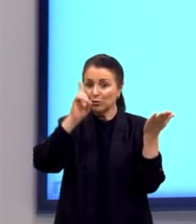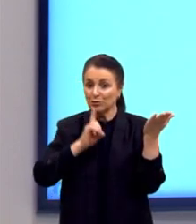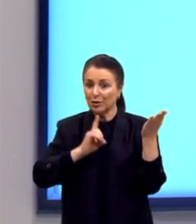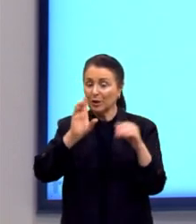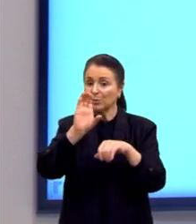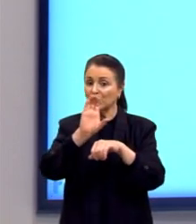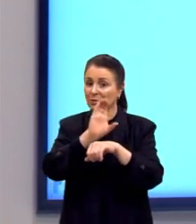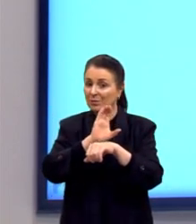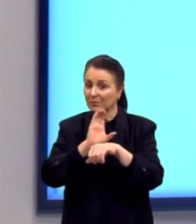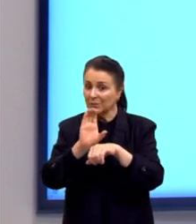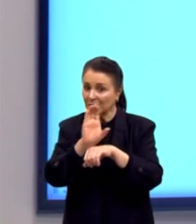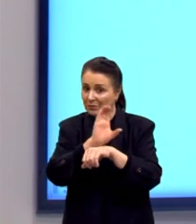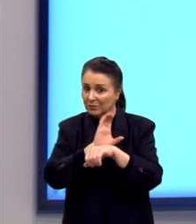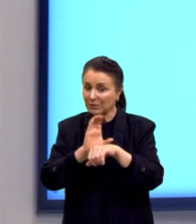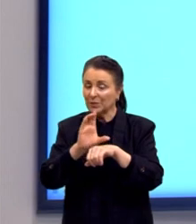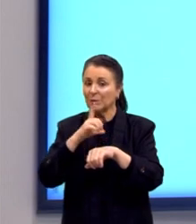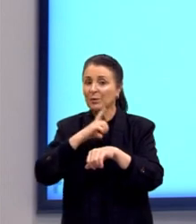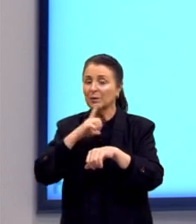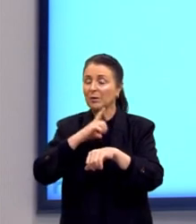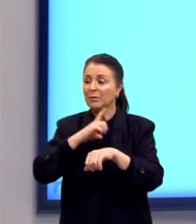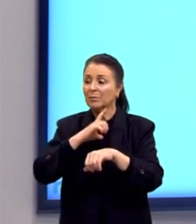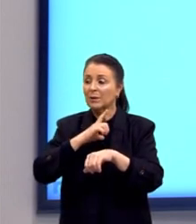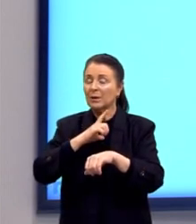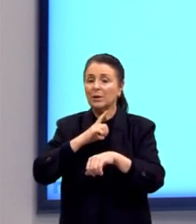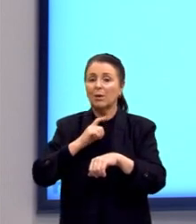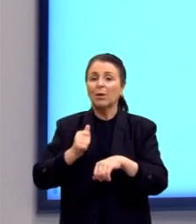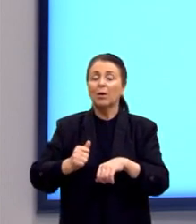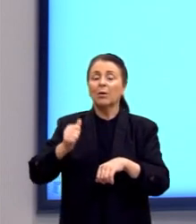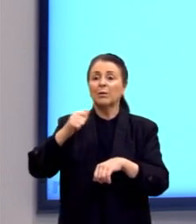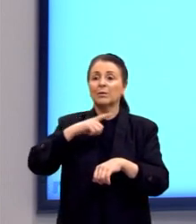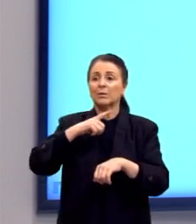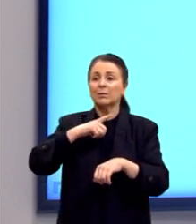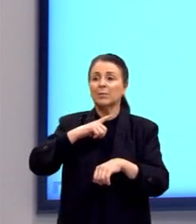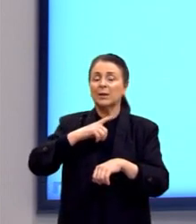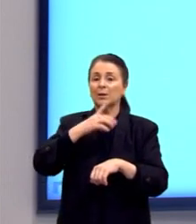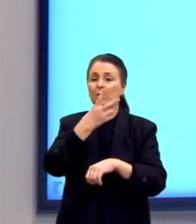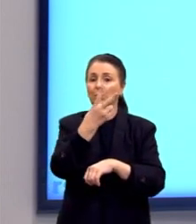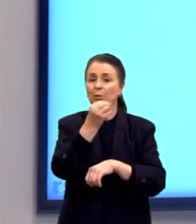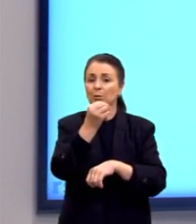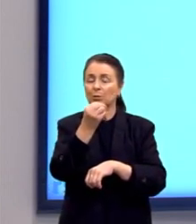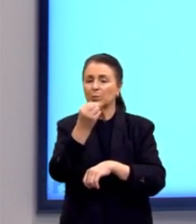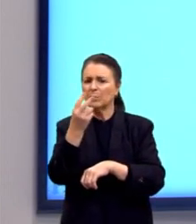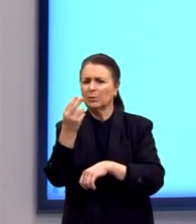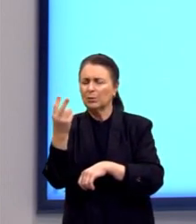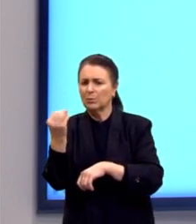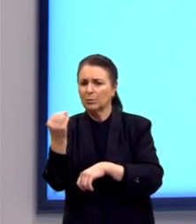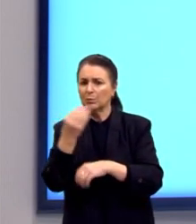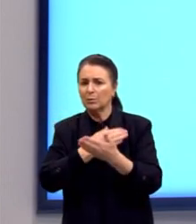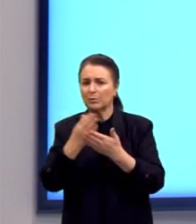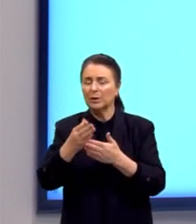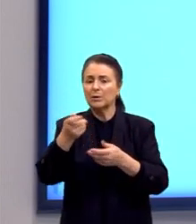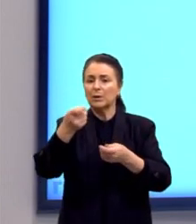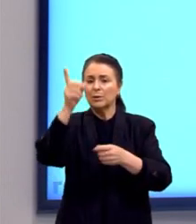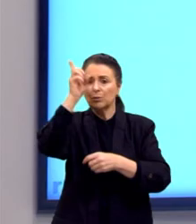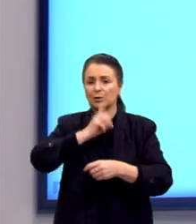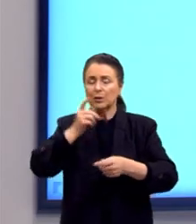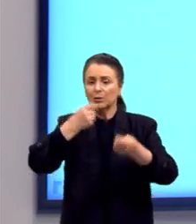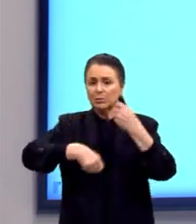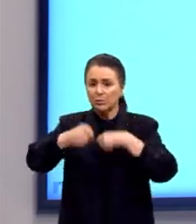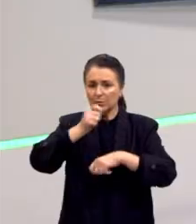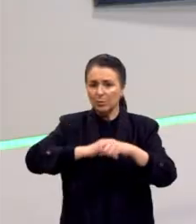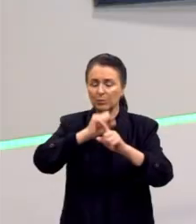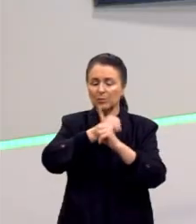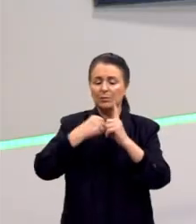políticos, mas também de 96, muito recentes. Em 2002, incorpora direitos econômicos, sociais, culturais, etc.